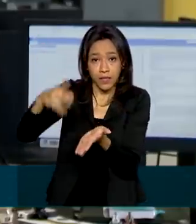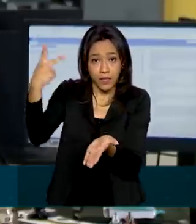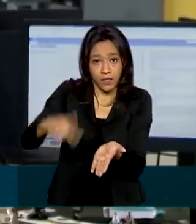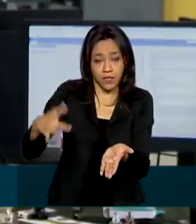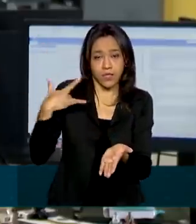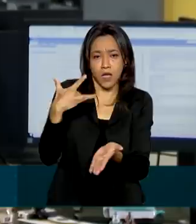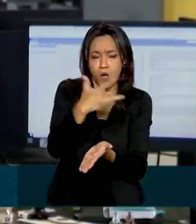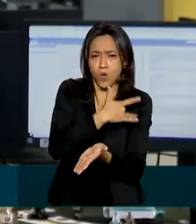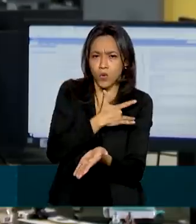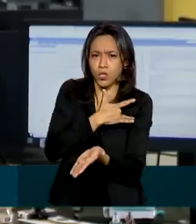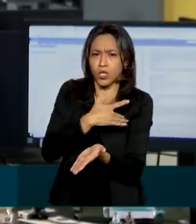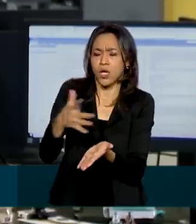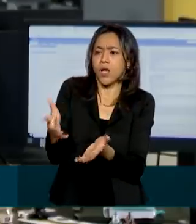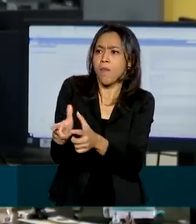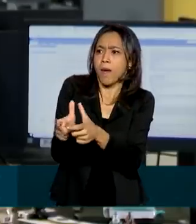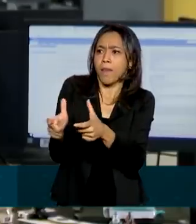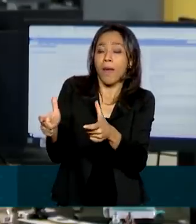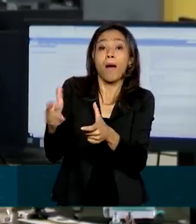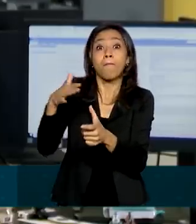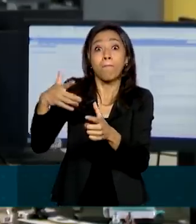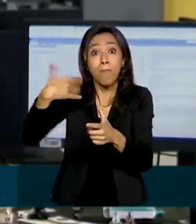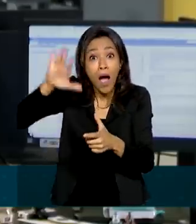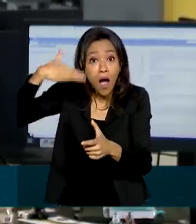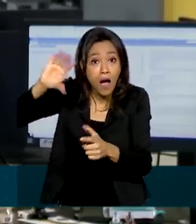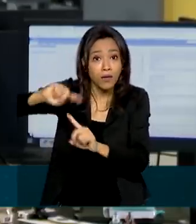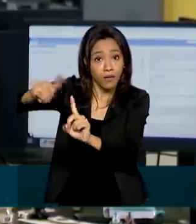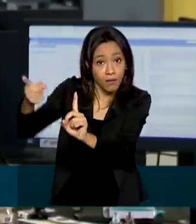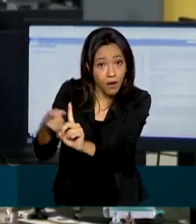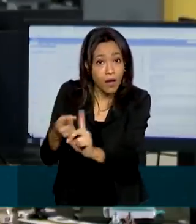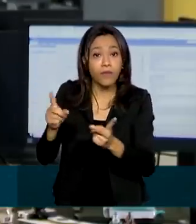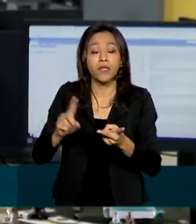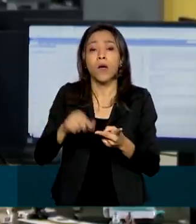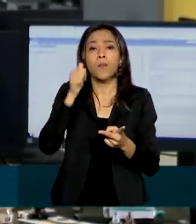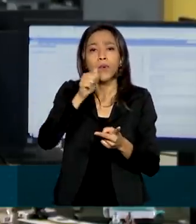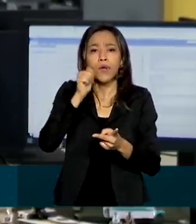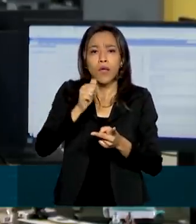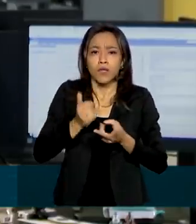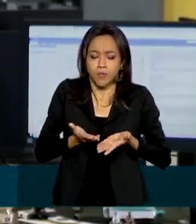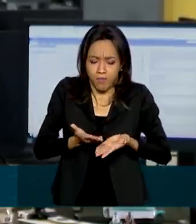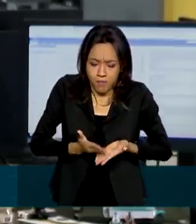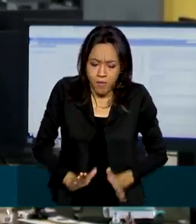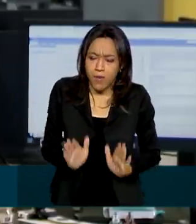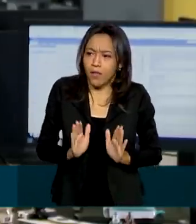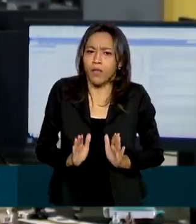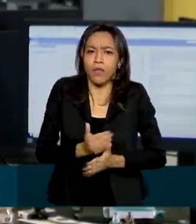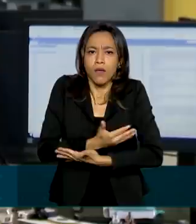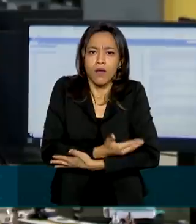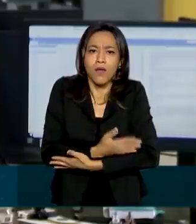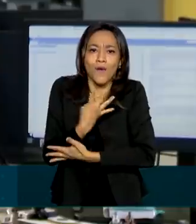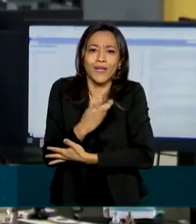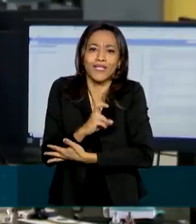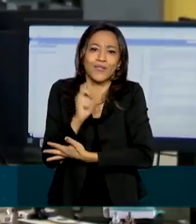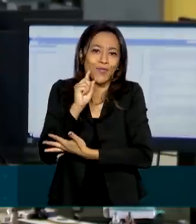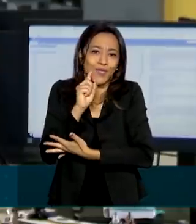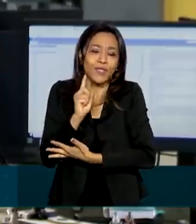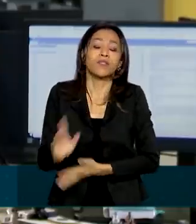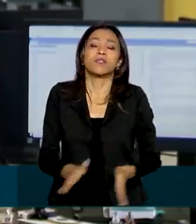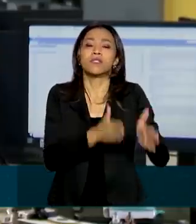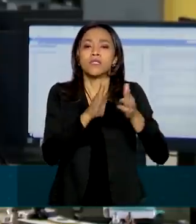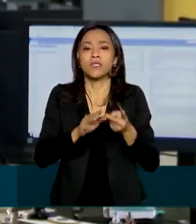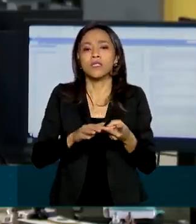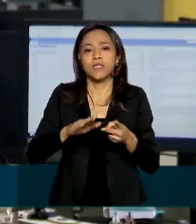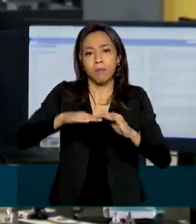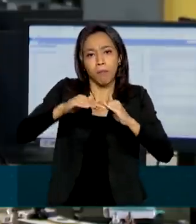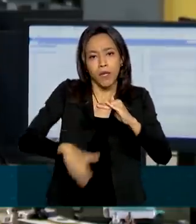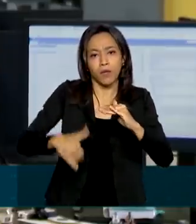a menor adesão tem sido de grávidas, mulheres que tiveram bebês nos últimos 45 dias e crianças menores de